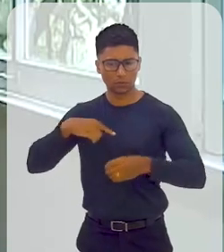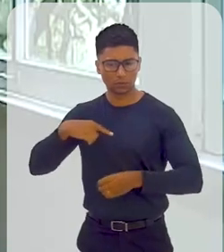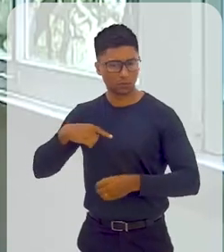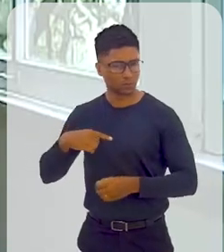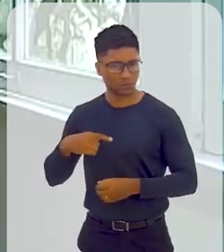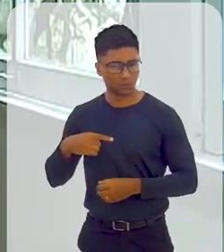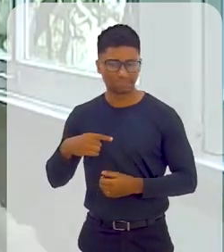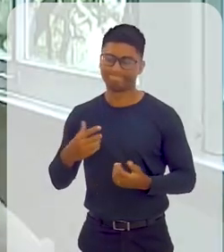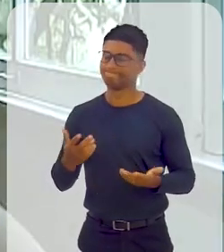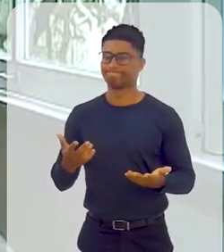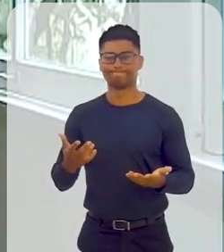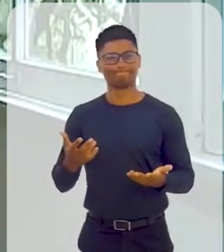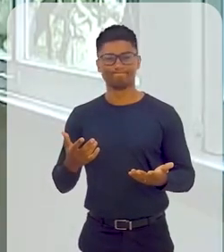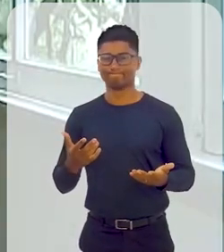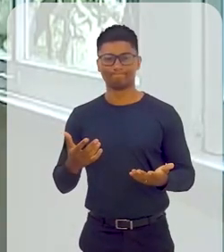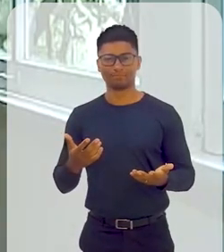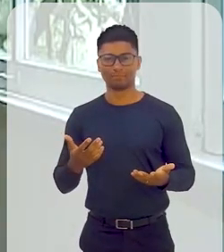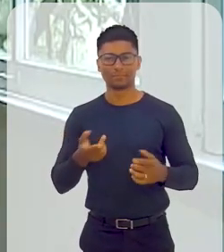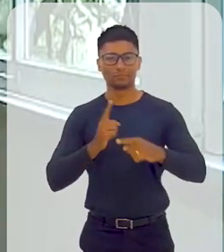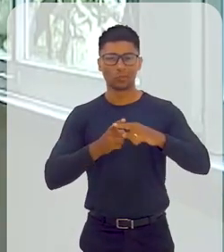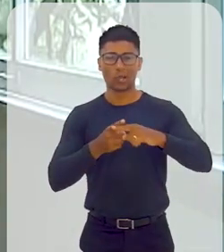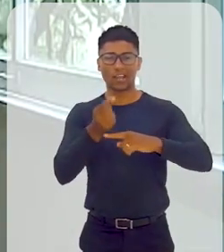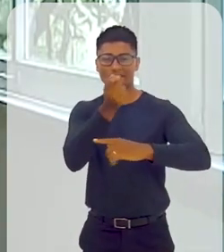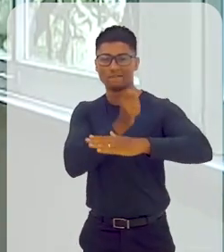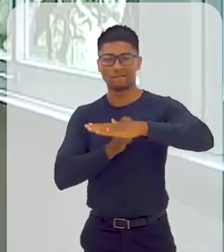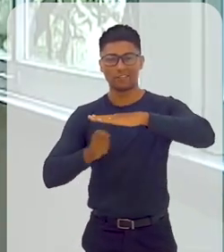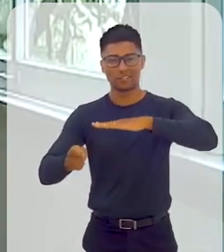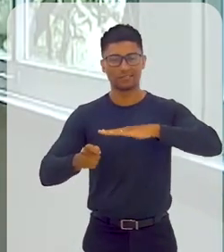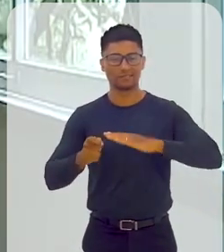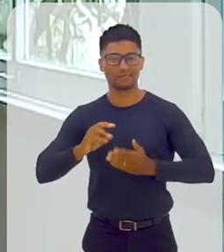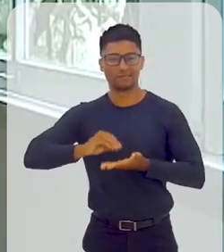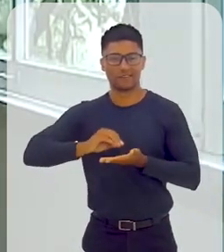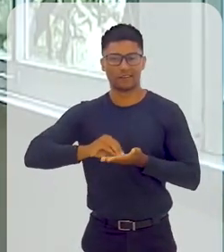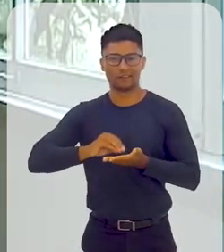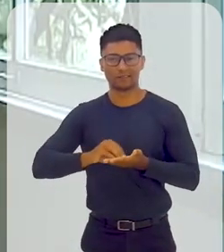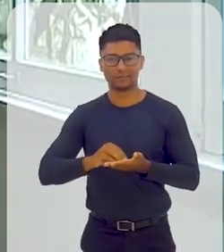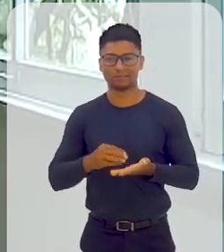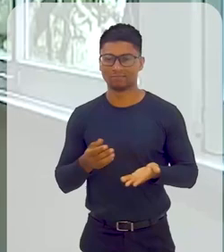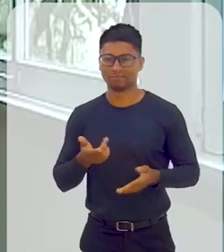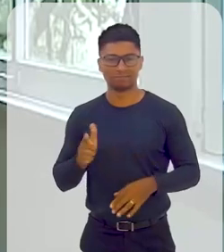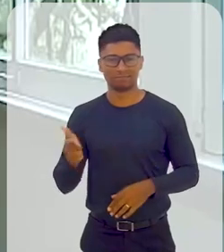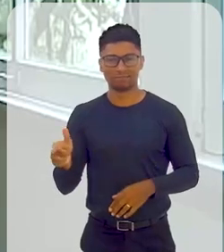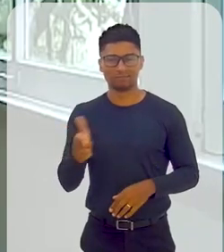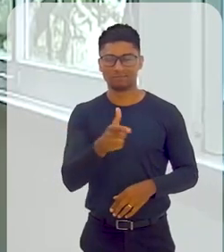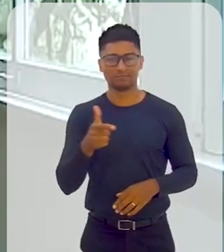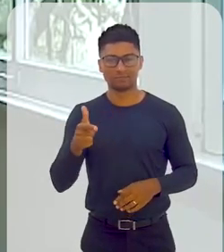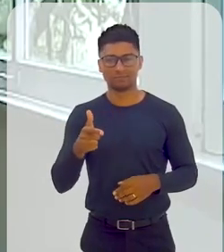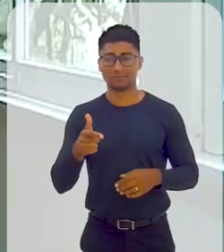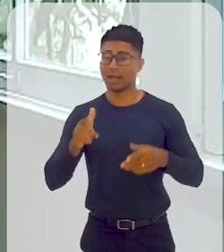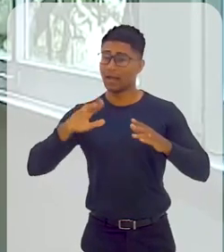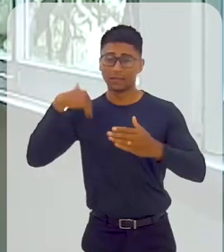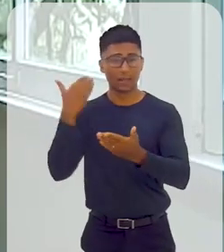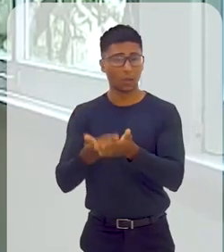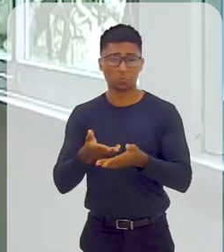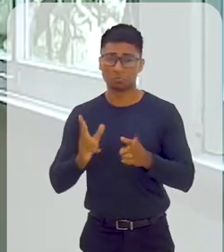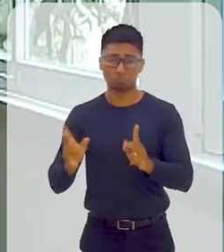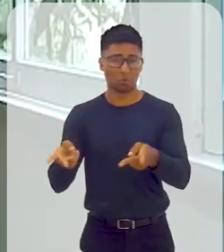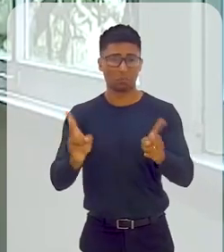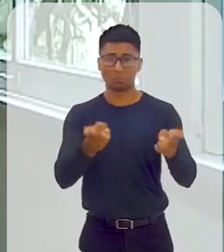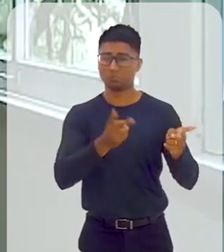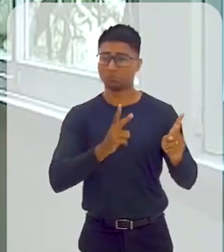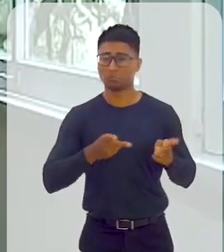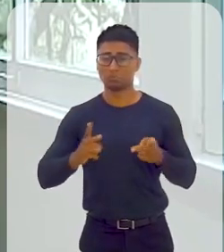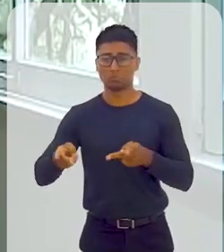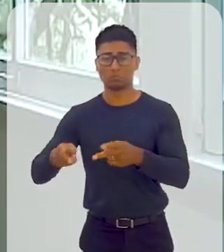Dava lucro, talvez, porque não foi investida em saneamento. Não havia, e continuam a não haver,